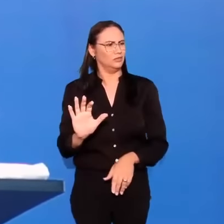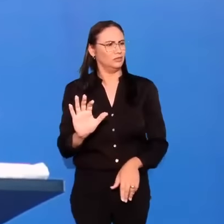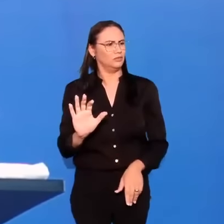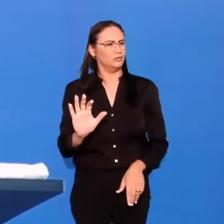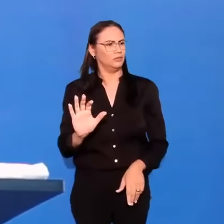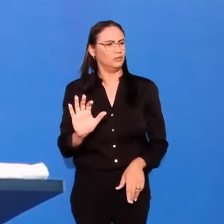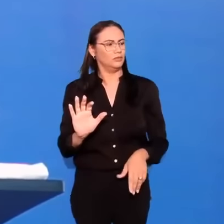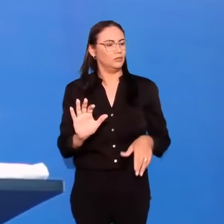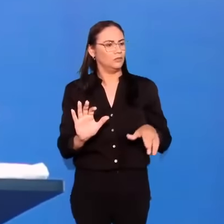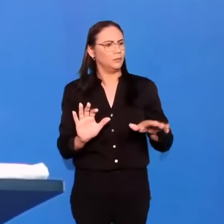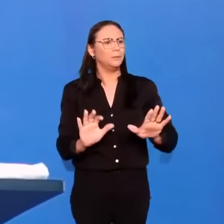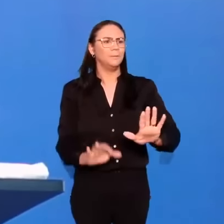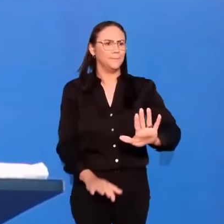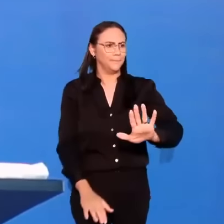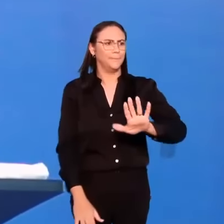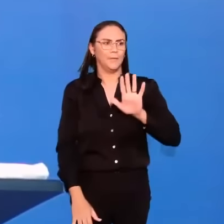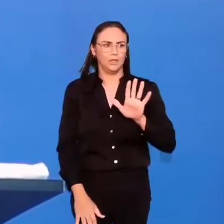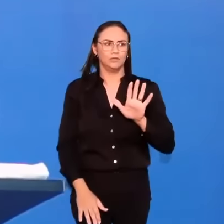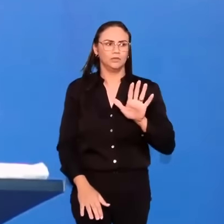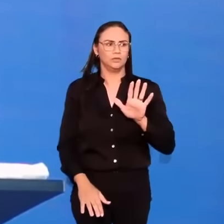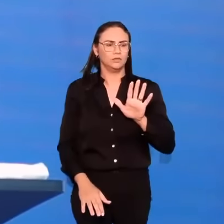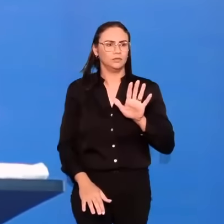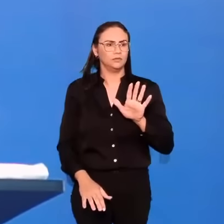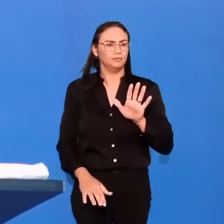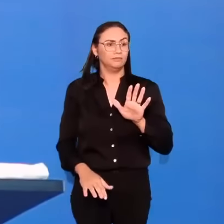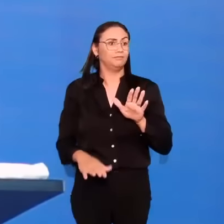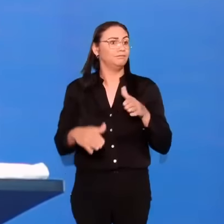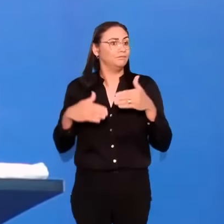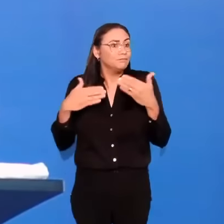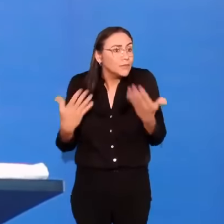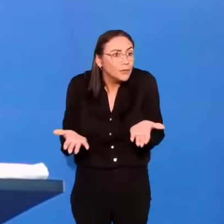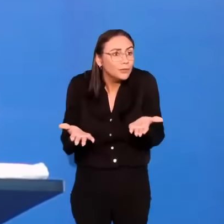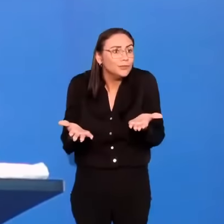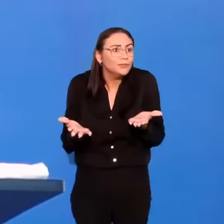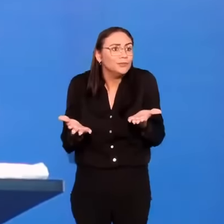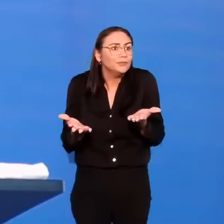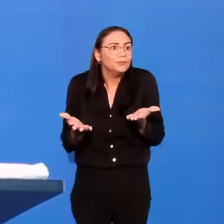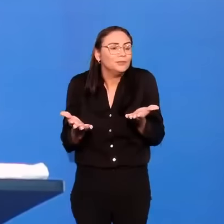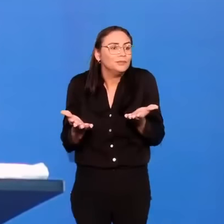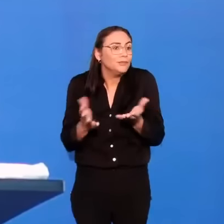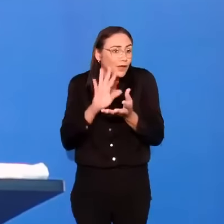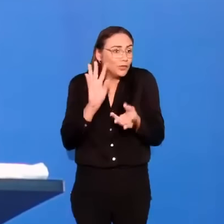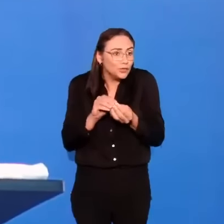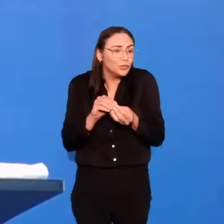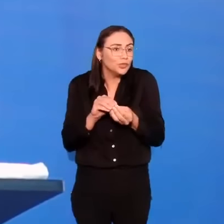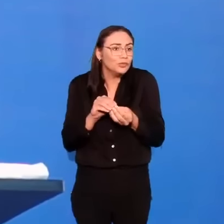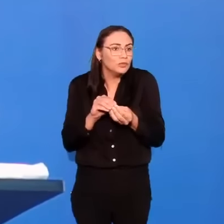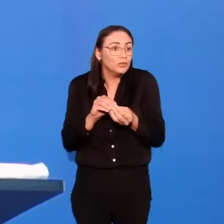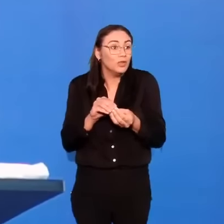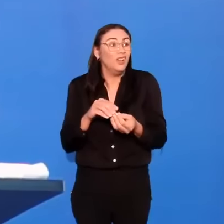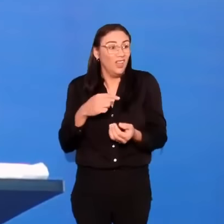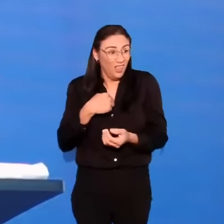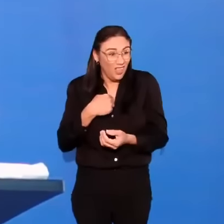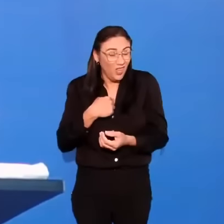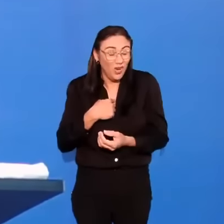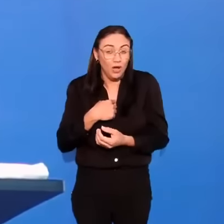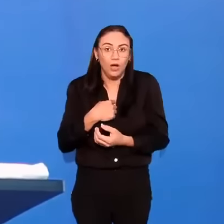todavia, não obstante, porém, sem embargo, o que mais me assusta,